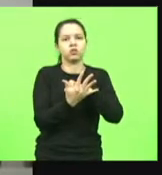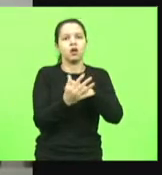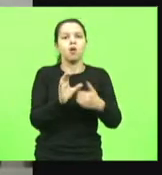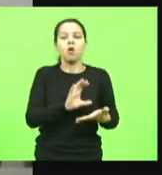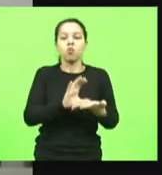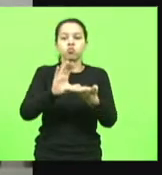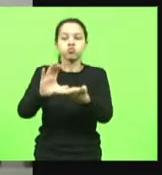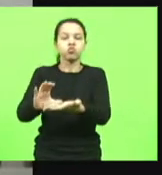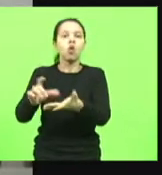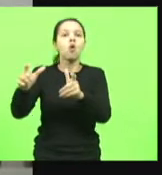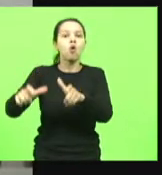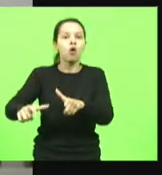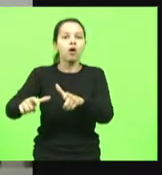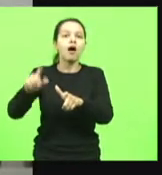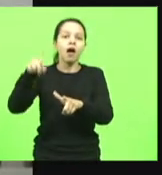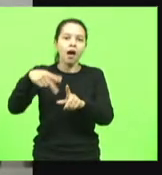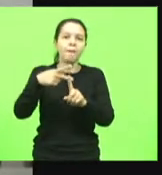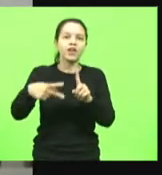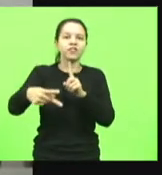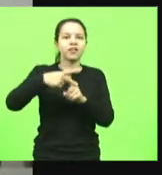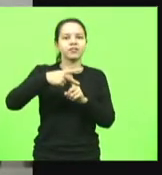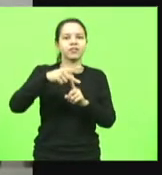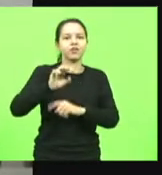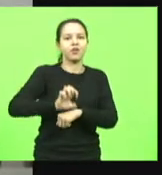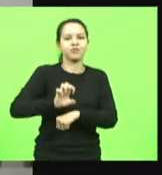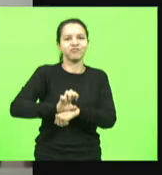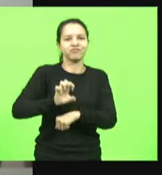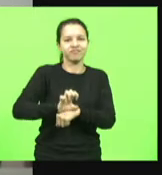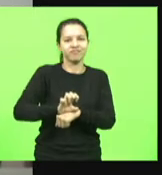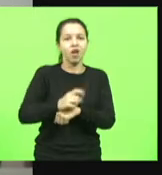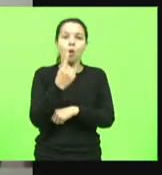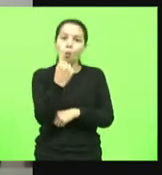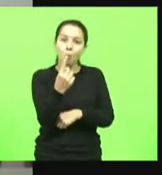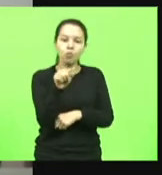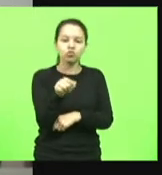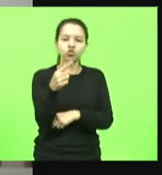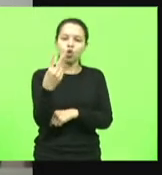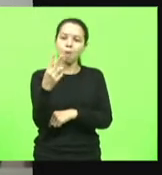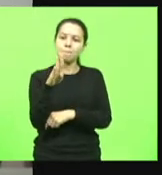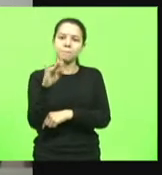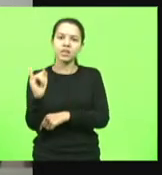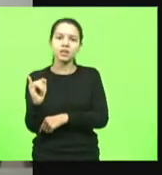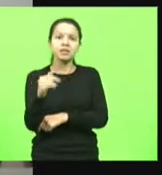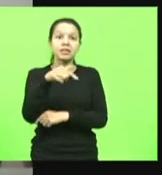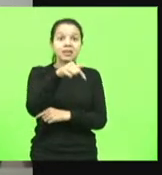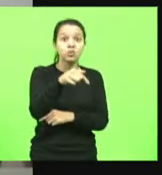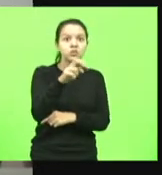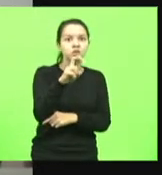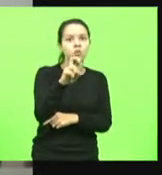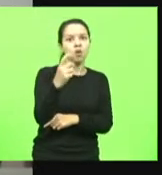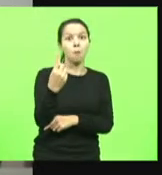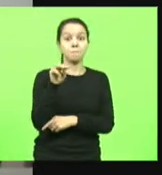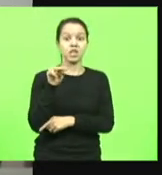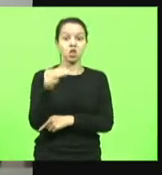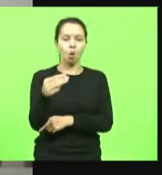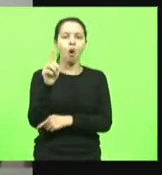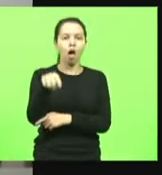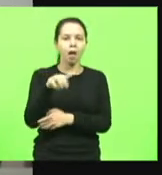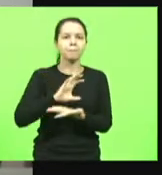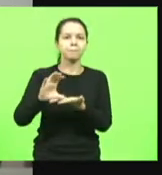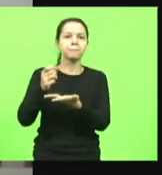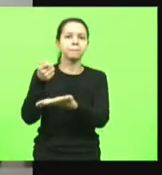Previdência Estadual. Desse 1,2 bilhão, 751 milhões foram para pagar a